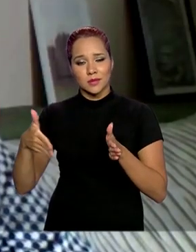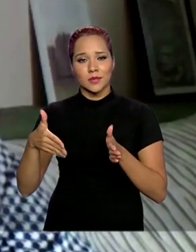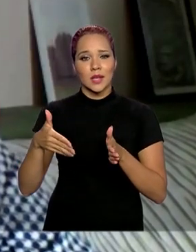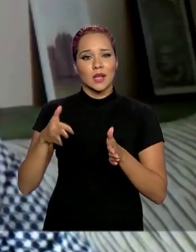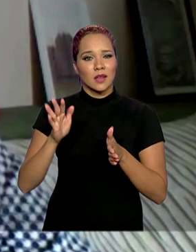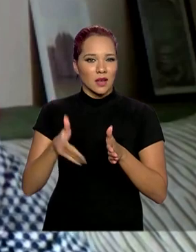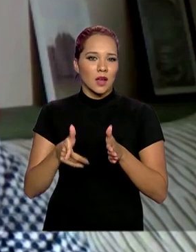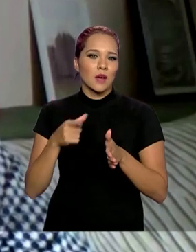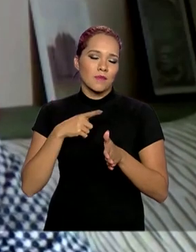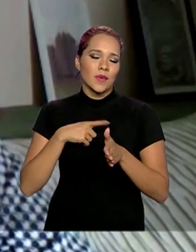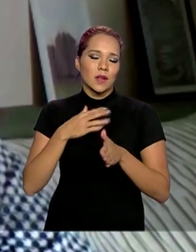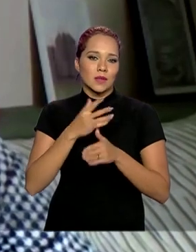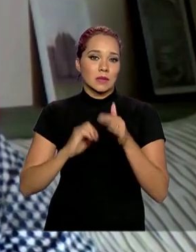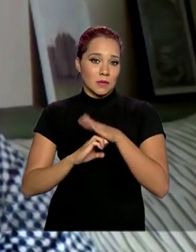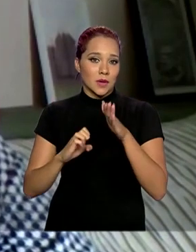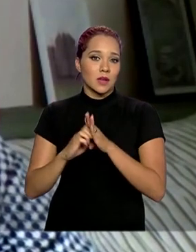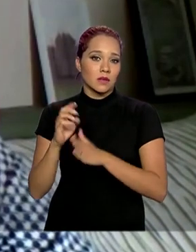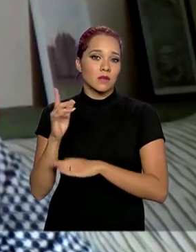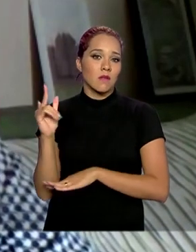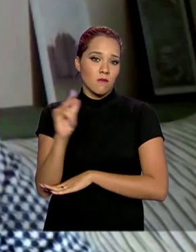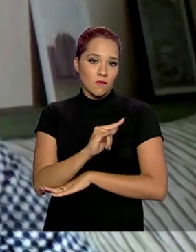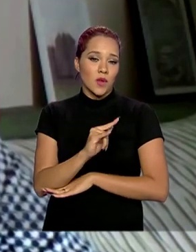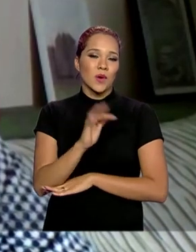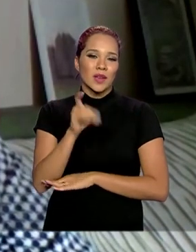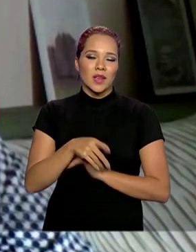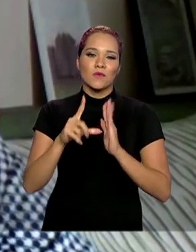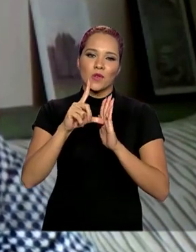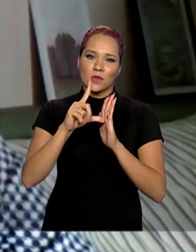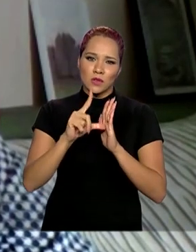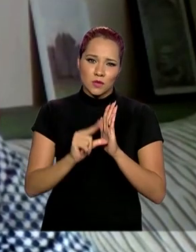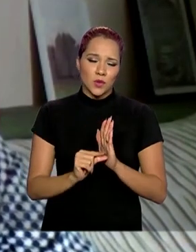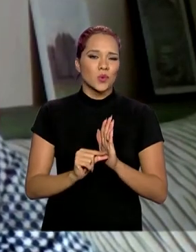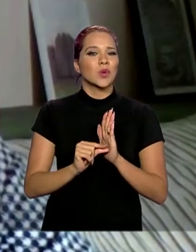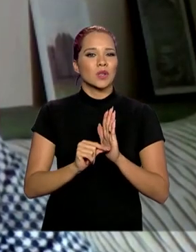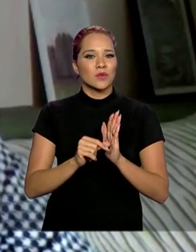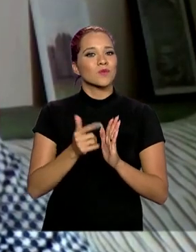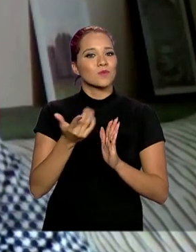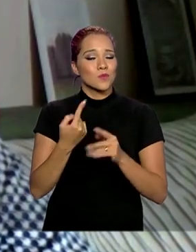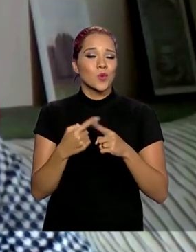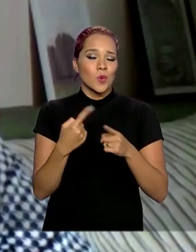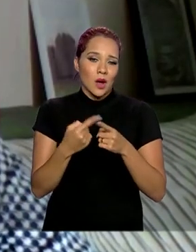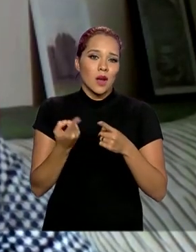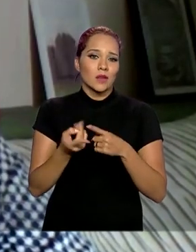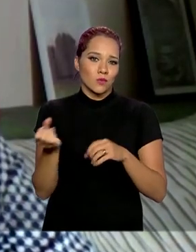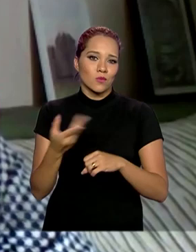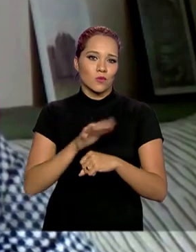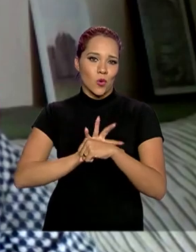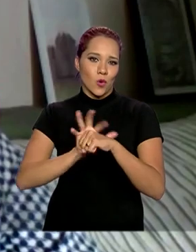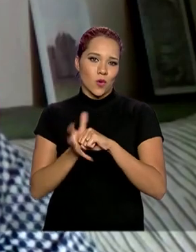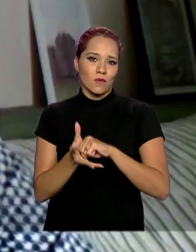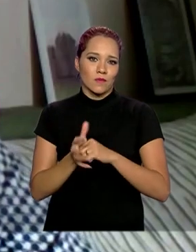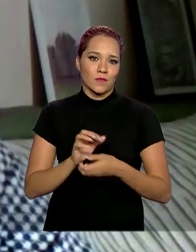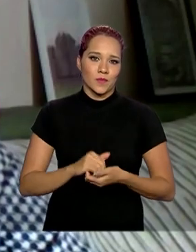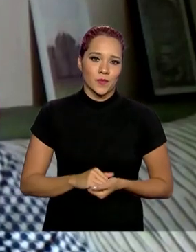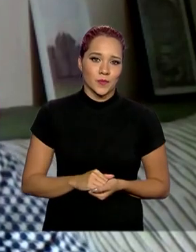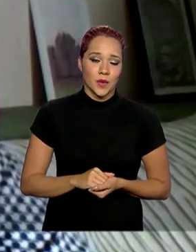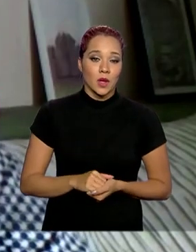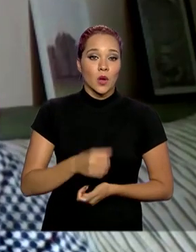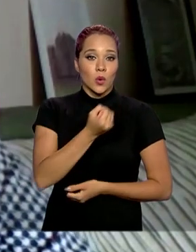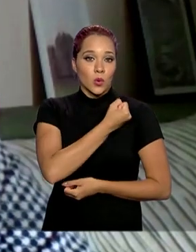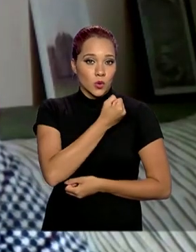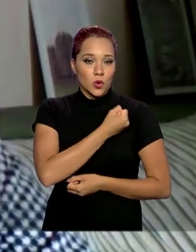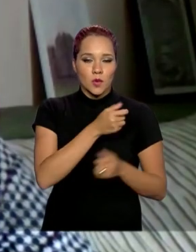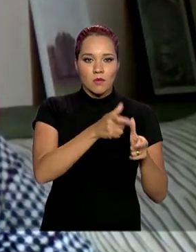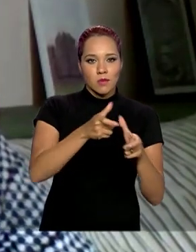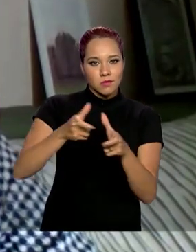período pelas companhias aéreas e que foram reduzidos drasticamente por conta do novo coronavírus. O número de